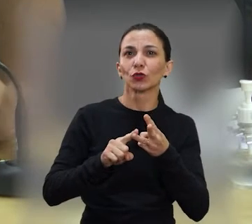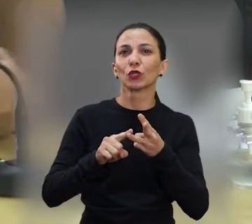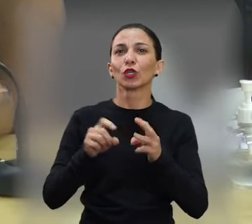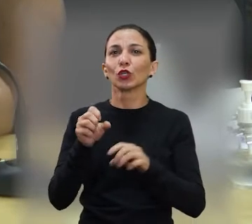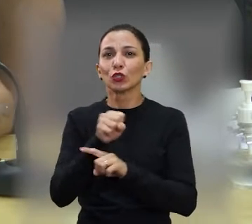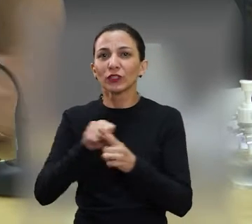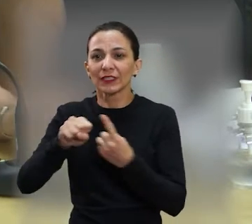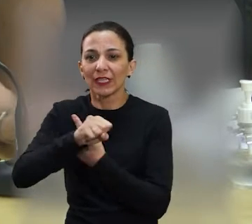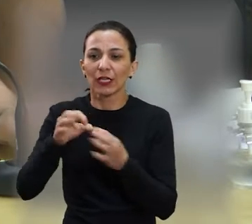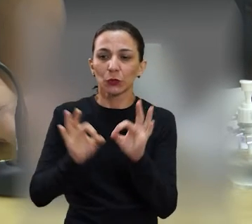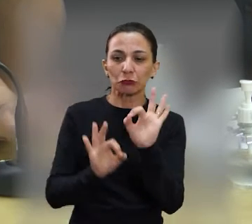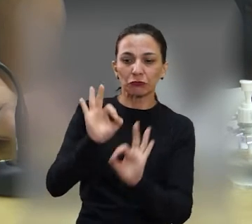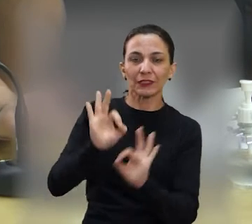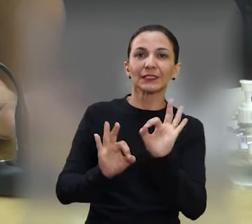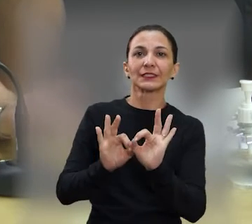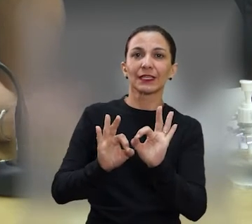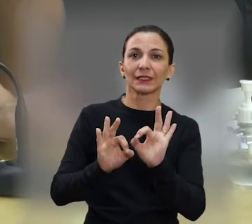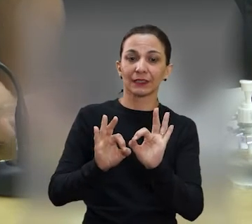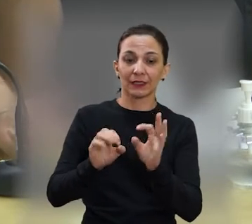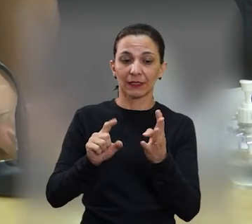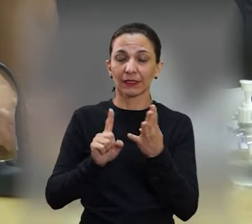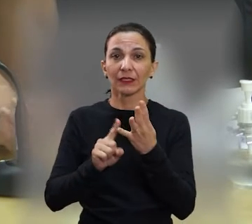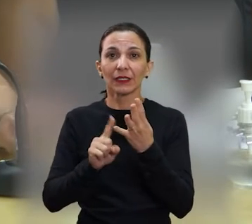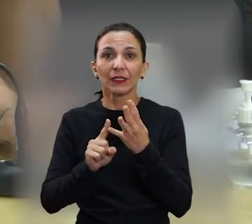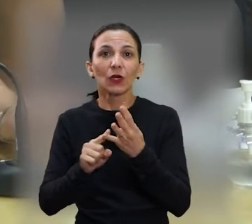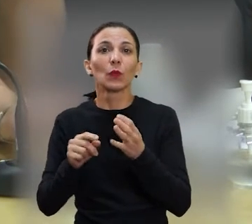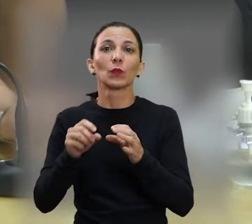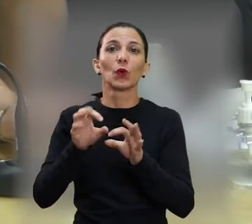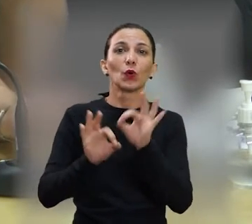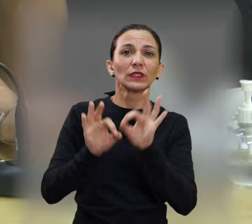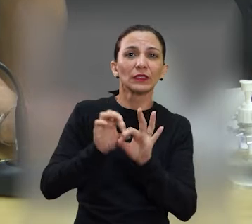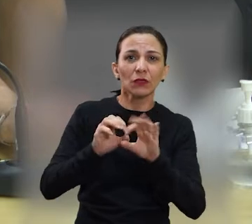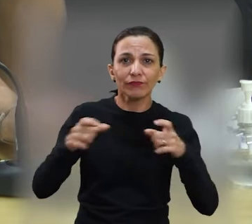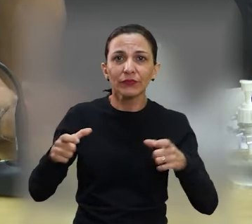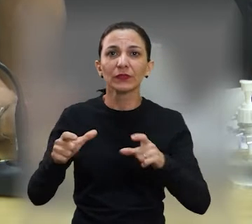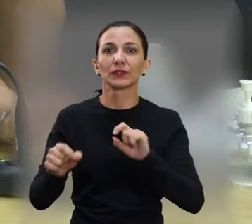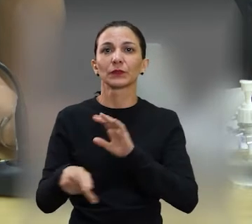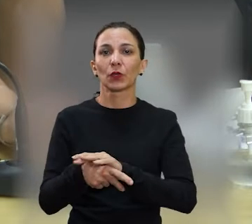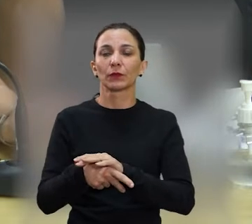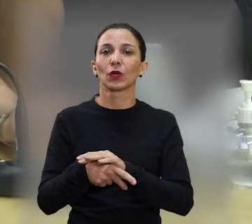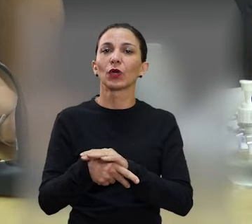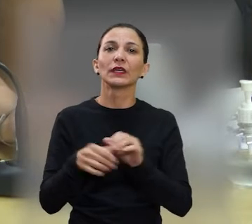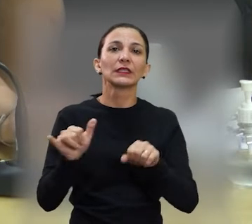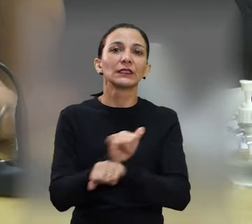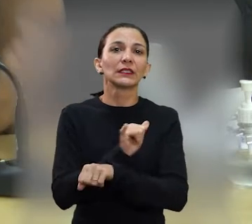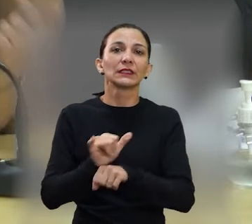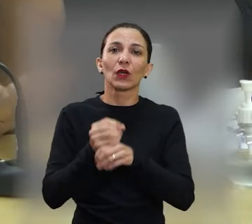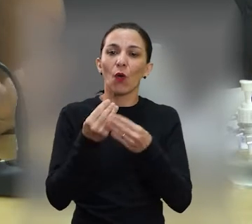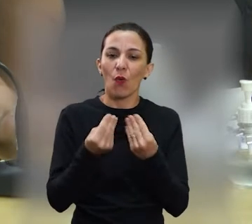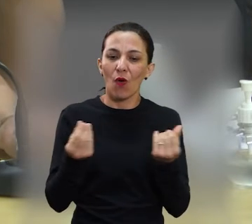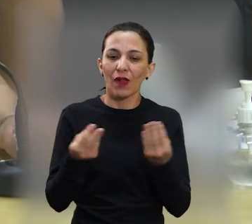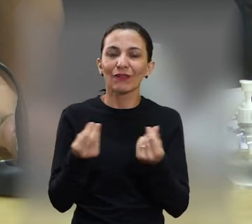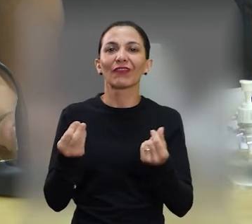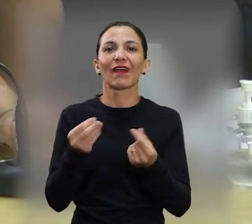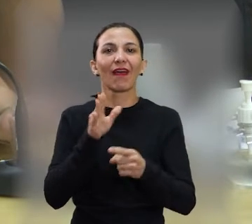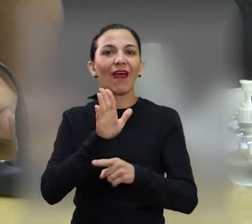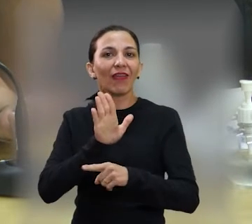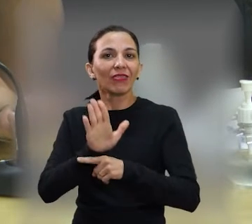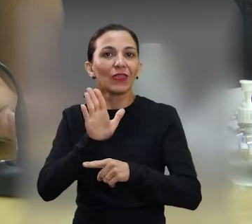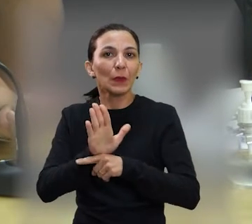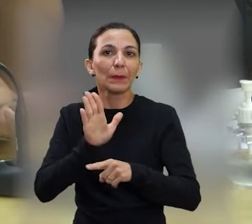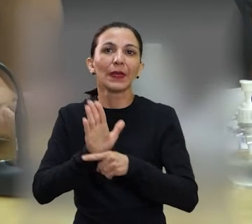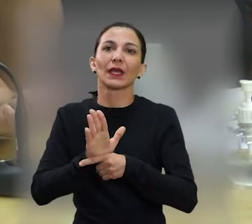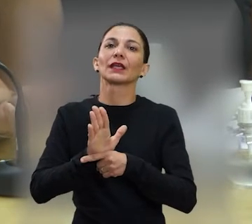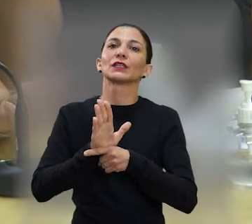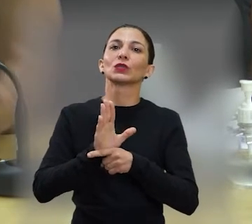sociedade civil e a sociedade civil de uma forma ampla, como que a gente traz uma forma de qualificar esses atendimentos